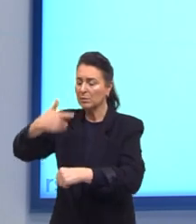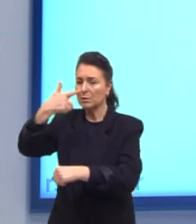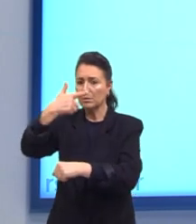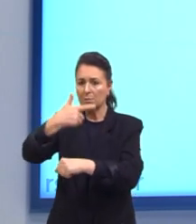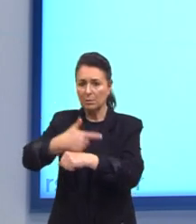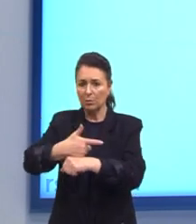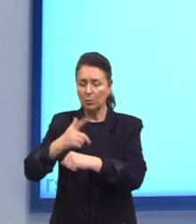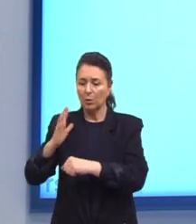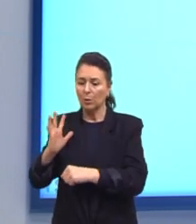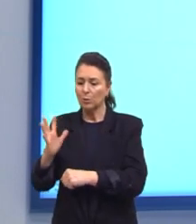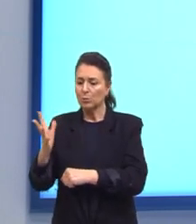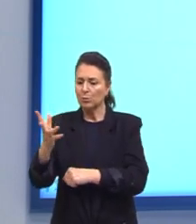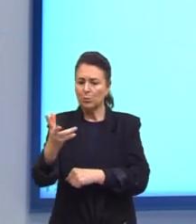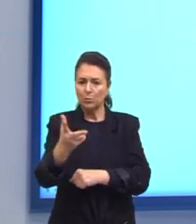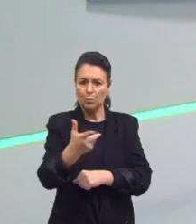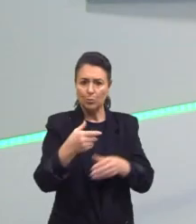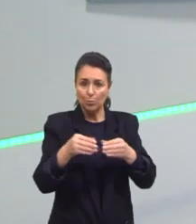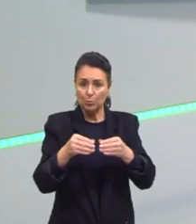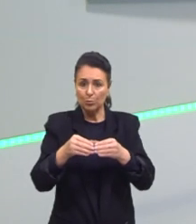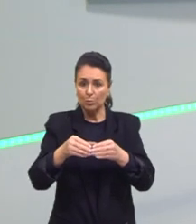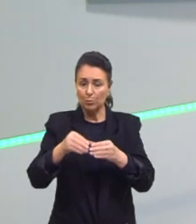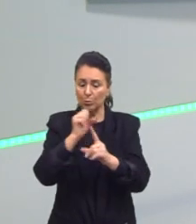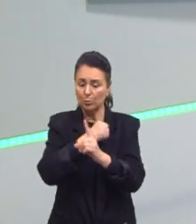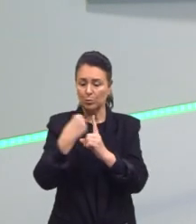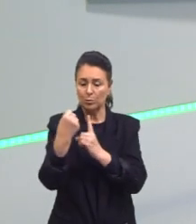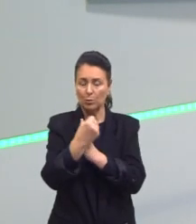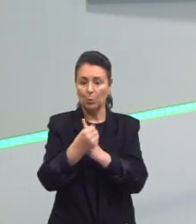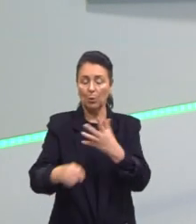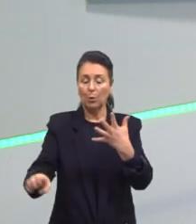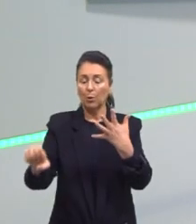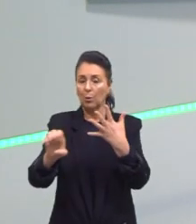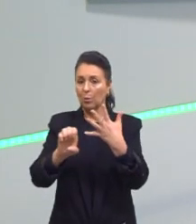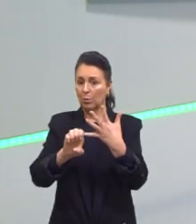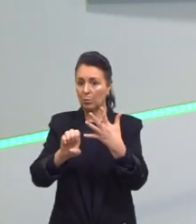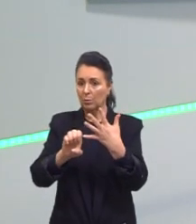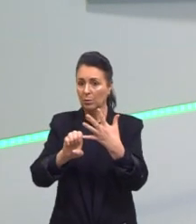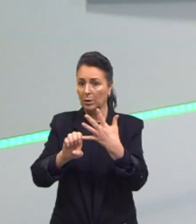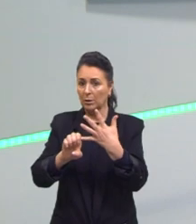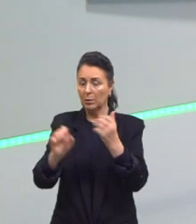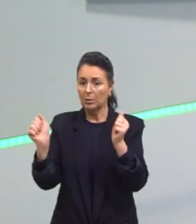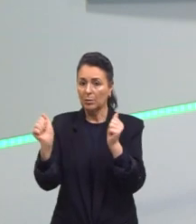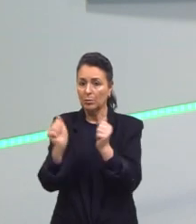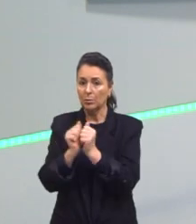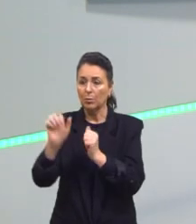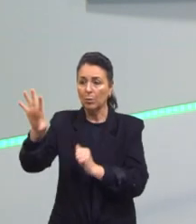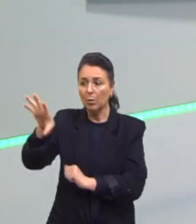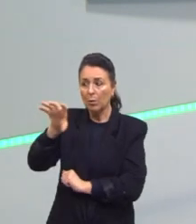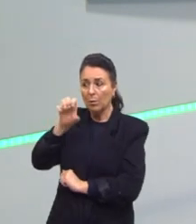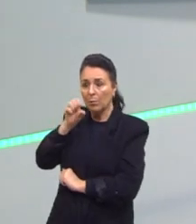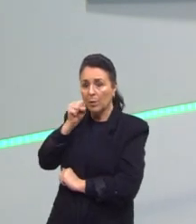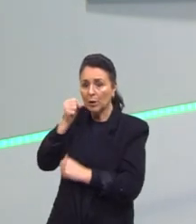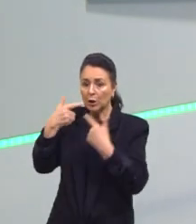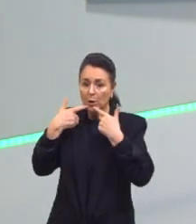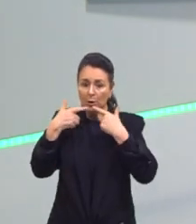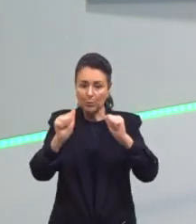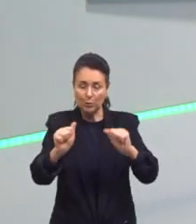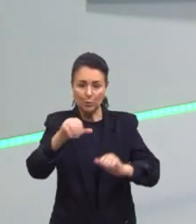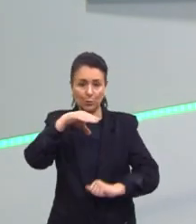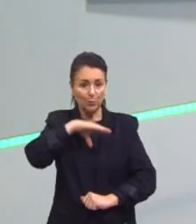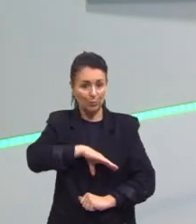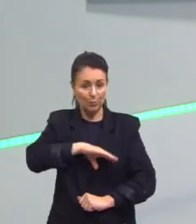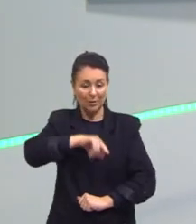um dado grupo social? Ou letra E Integra o patrimônio linguístico Do português